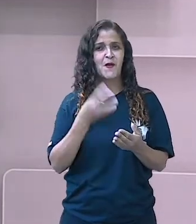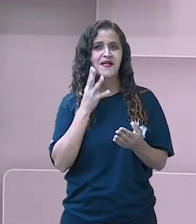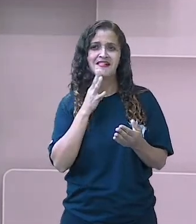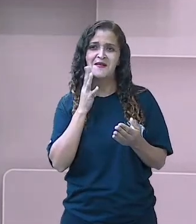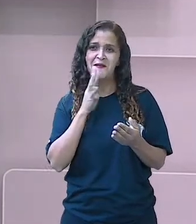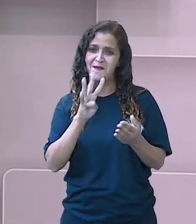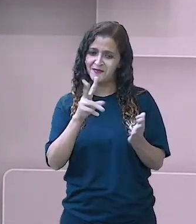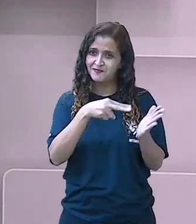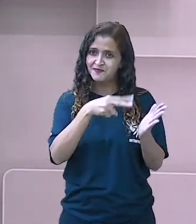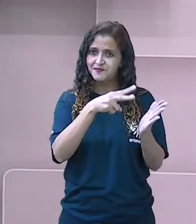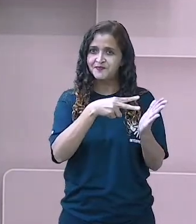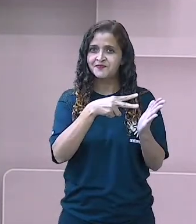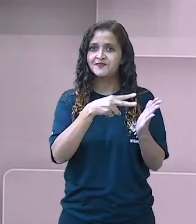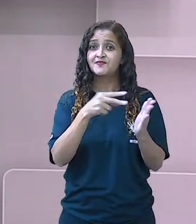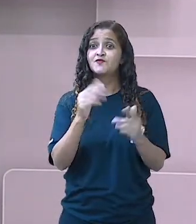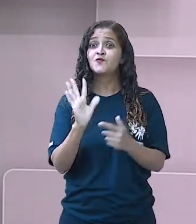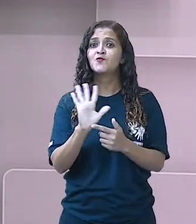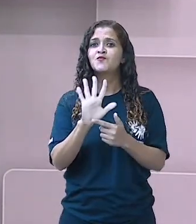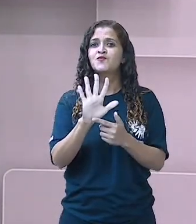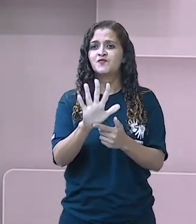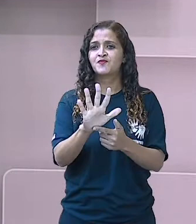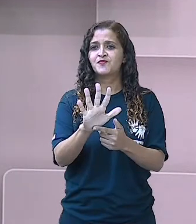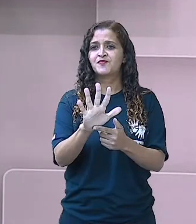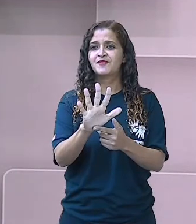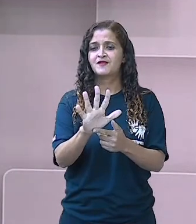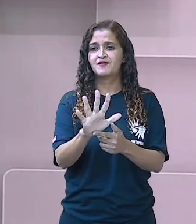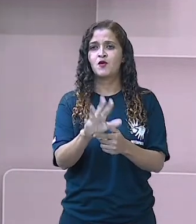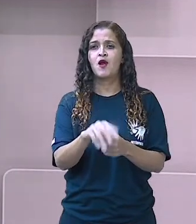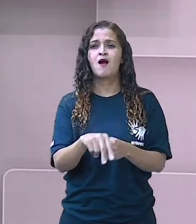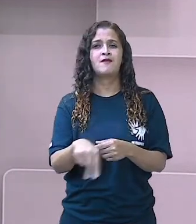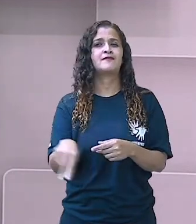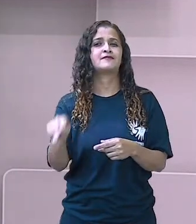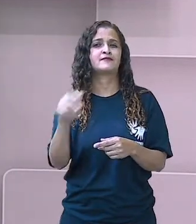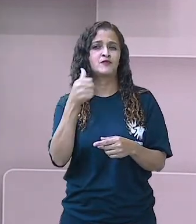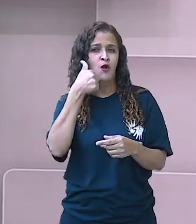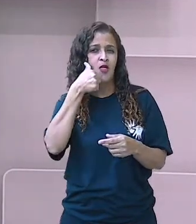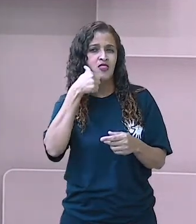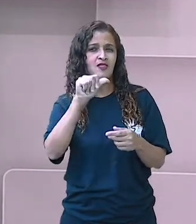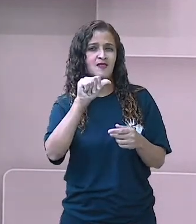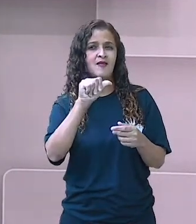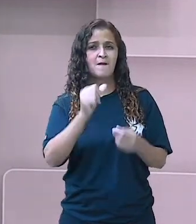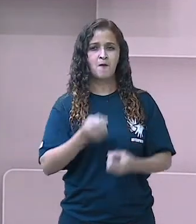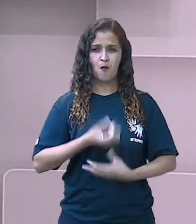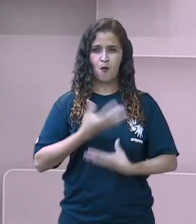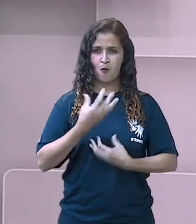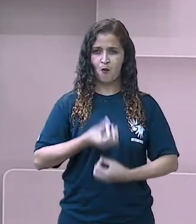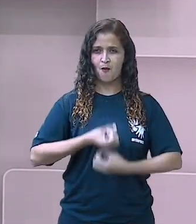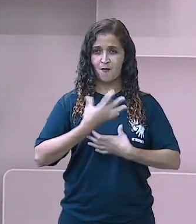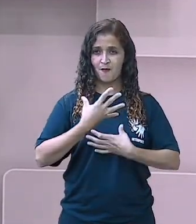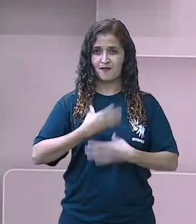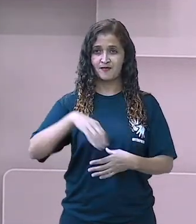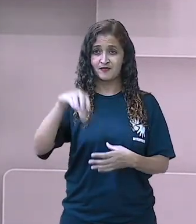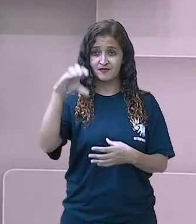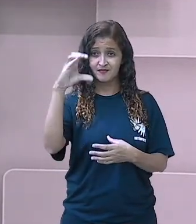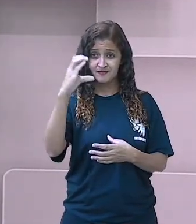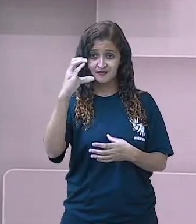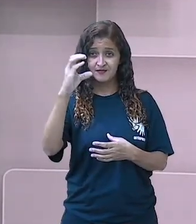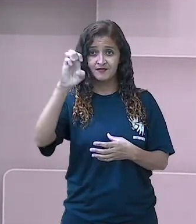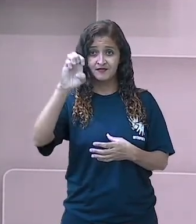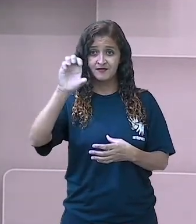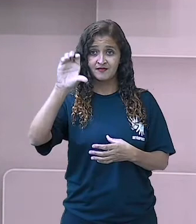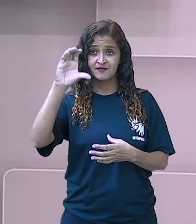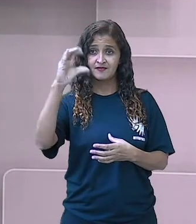E hoje a gente vai falar de um poema, de uma poetisa muito famosa no Brasil. O nome dela é Cecília